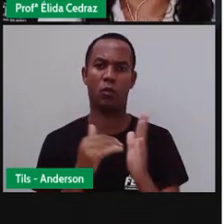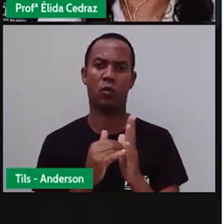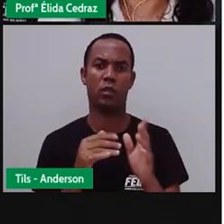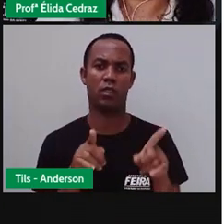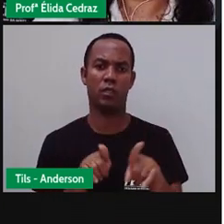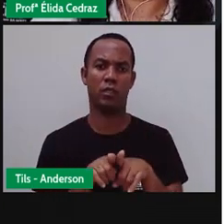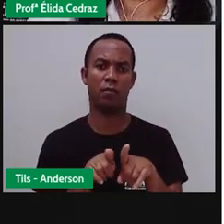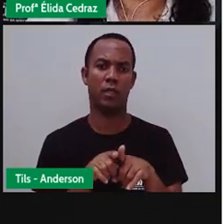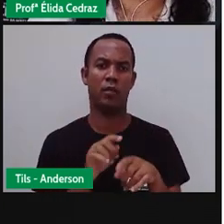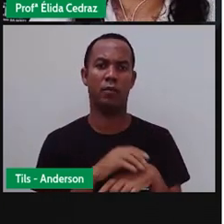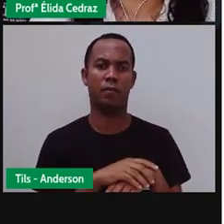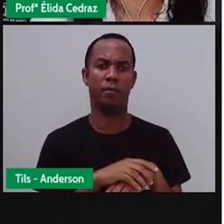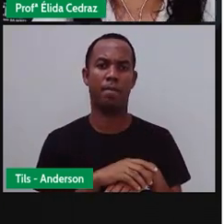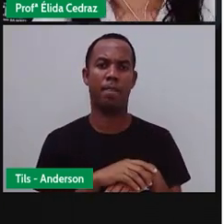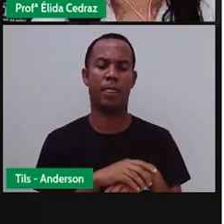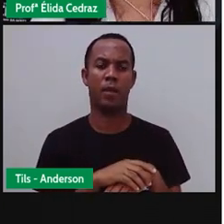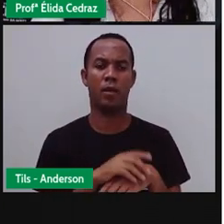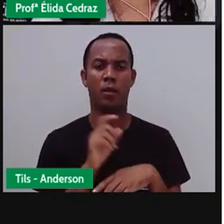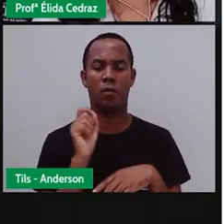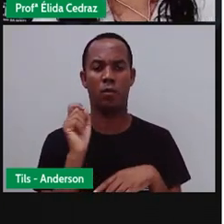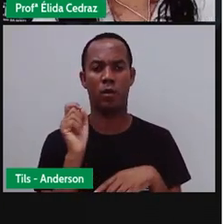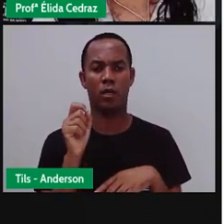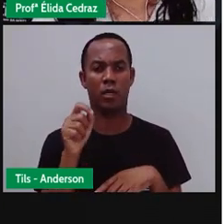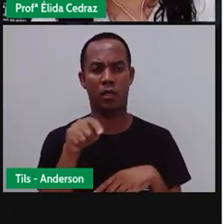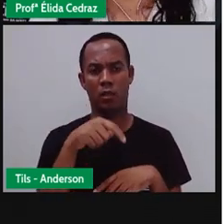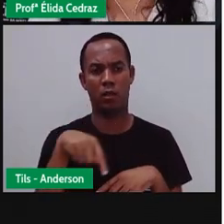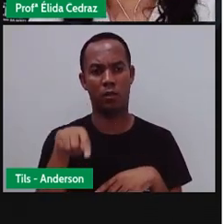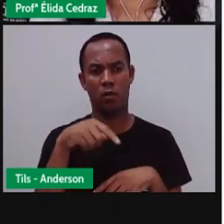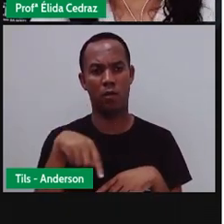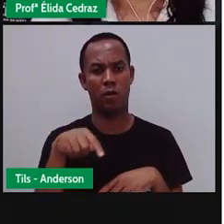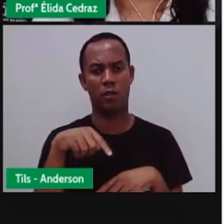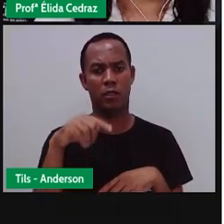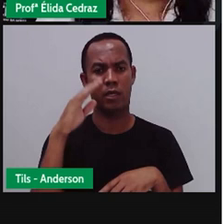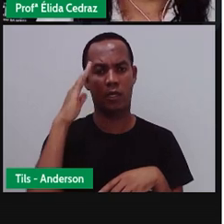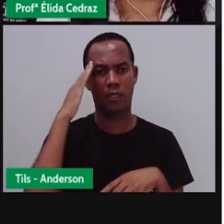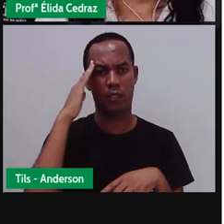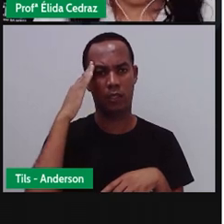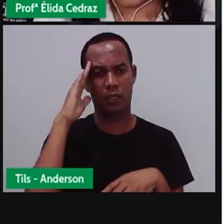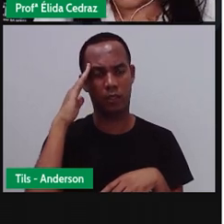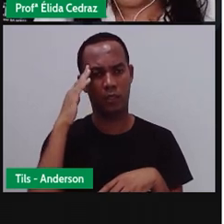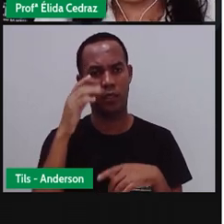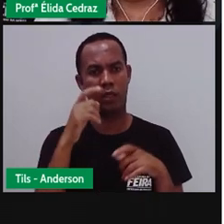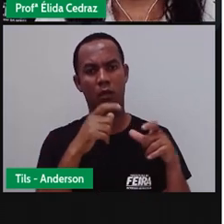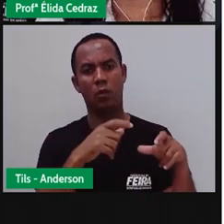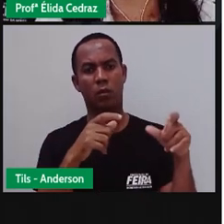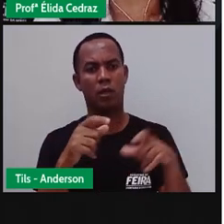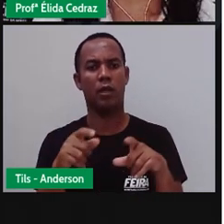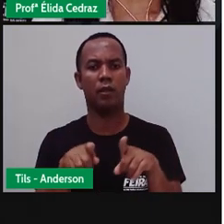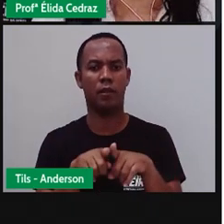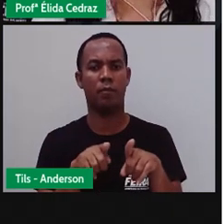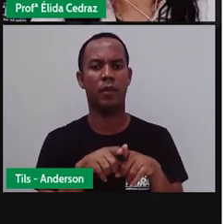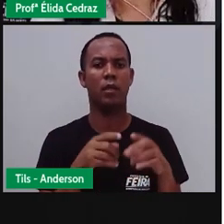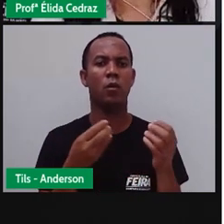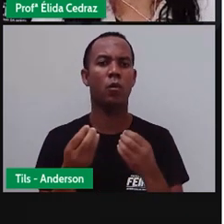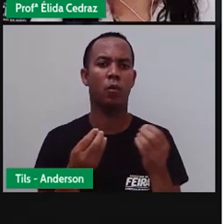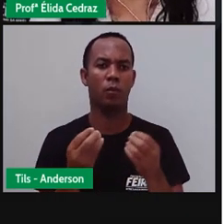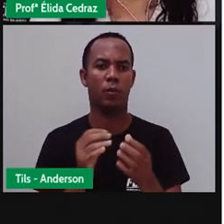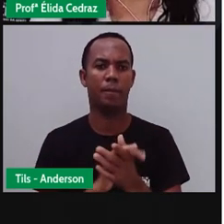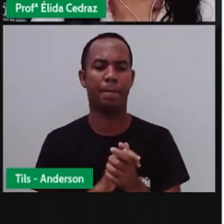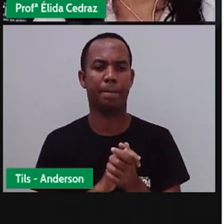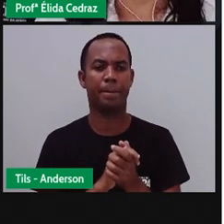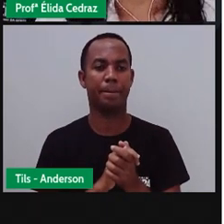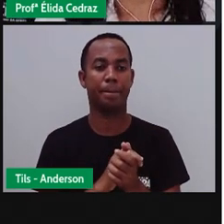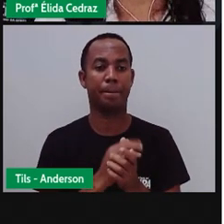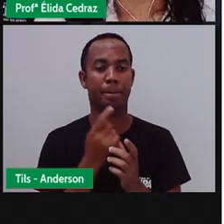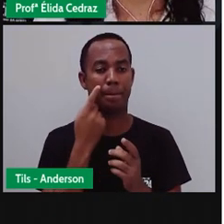E no decorrer do texto, nós vamos entendê-las passo a passo. Olha